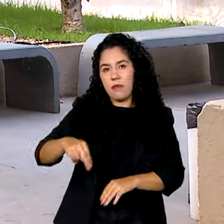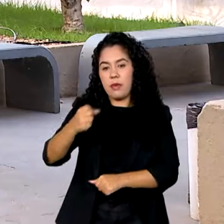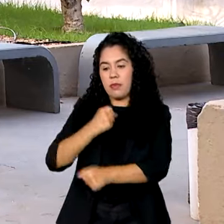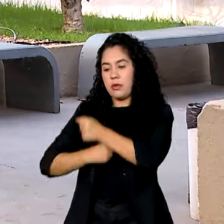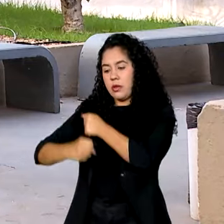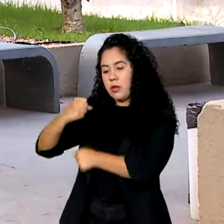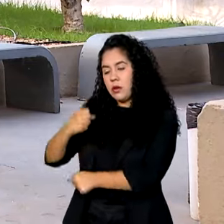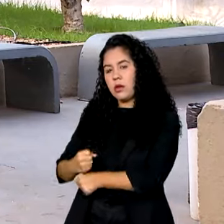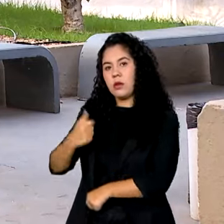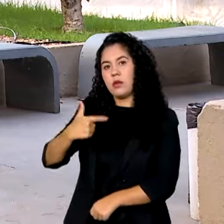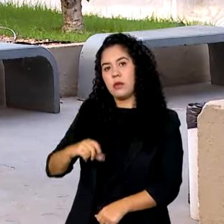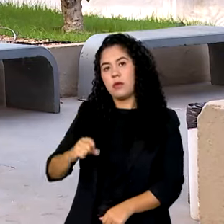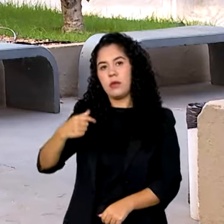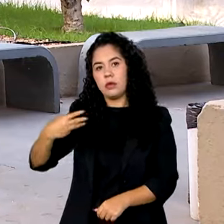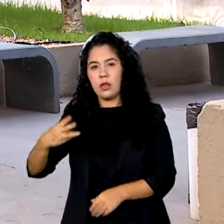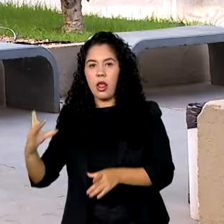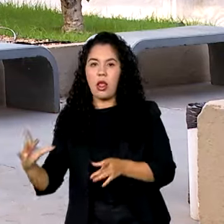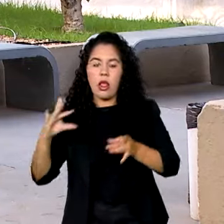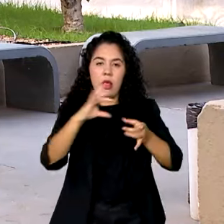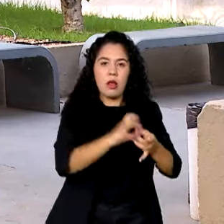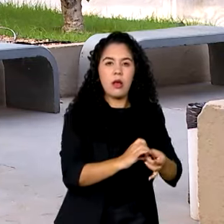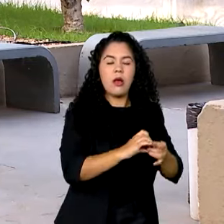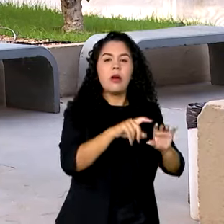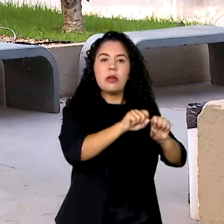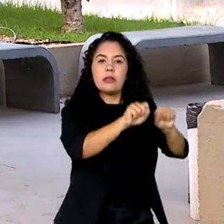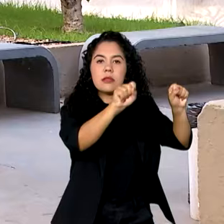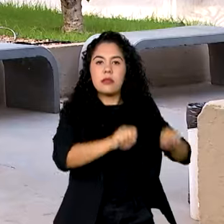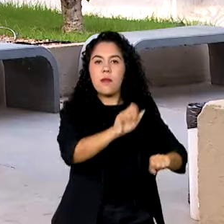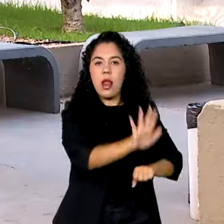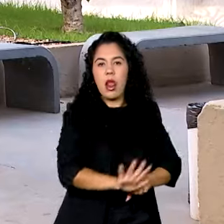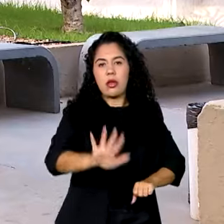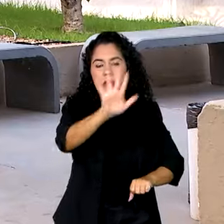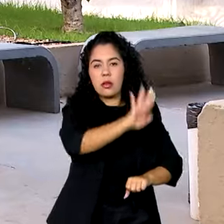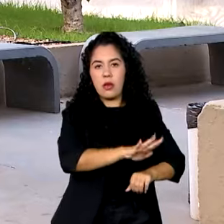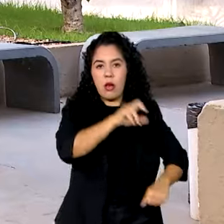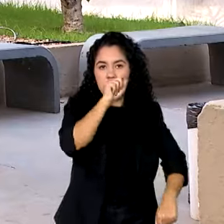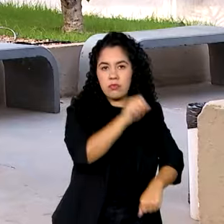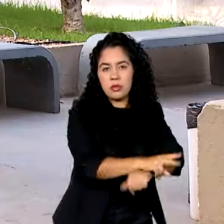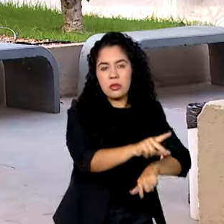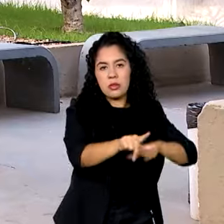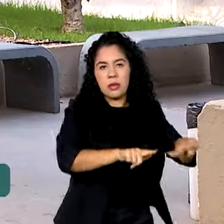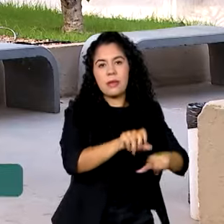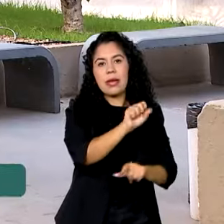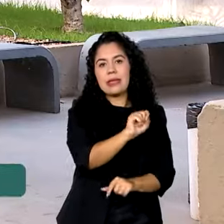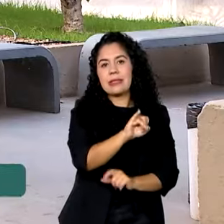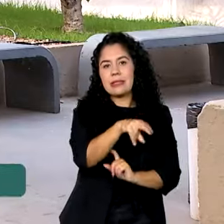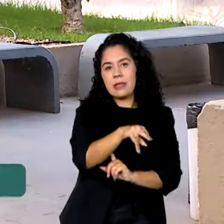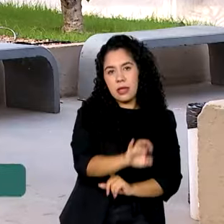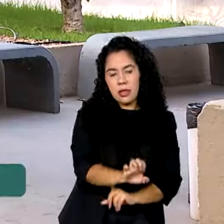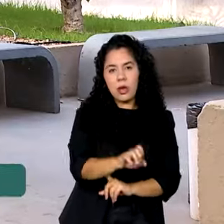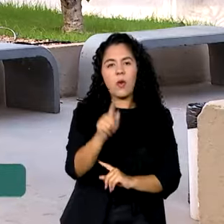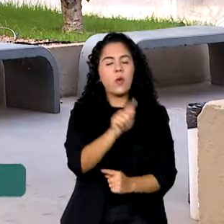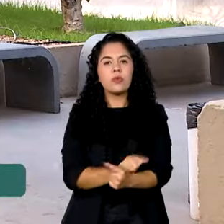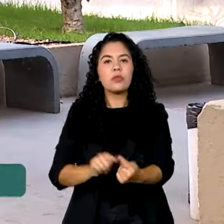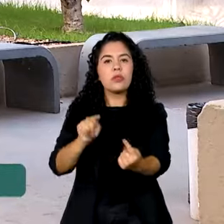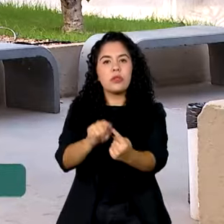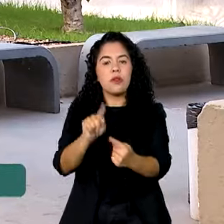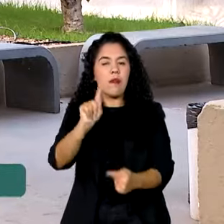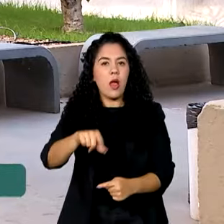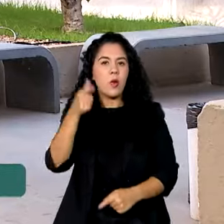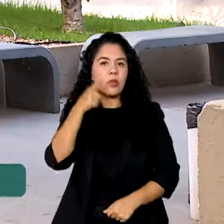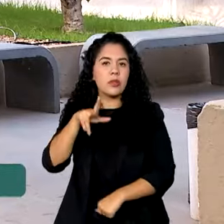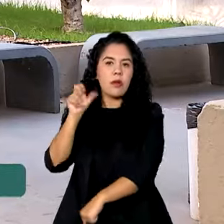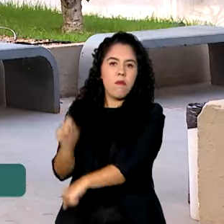Nacional de Emprego, o CINE. Segundo o governo, a meta é qualificar 100 mil trabalhadores e trabalhadoras no país.